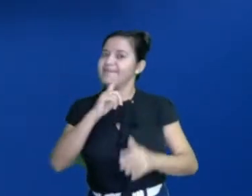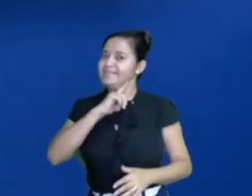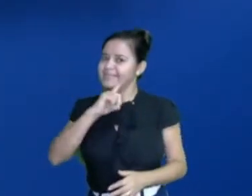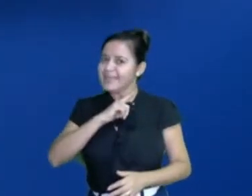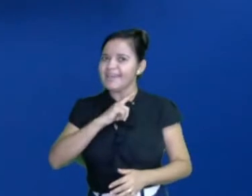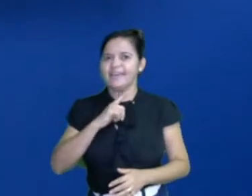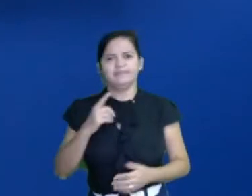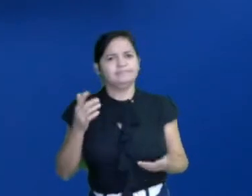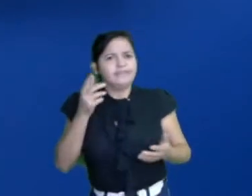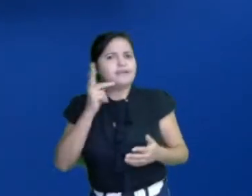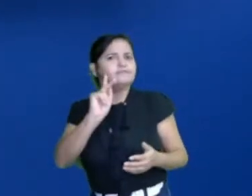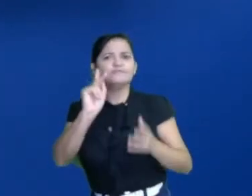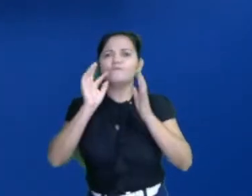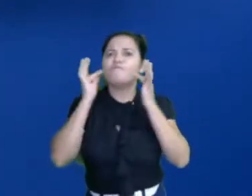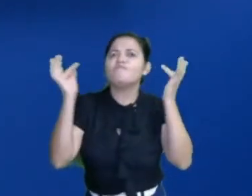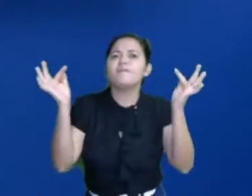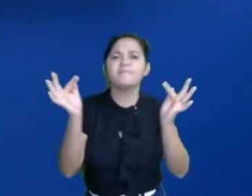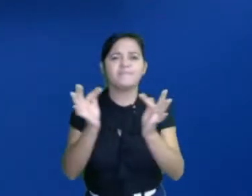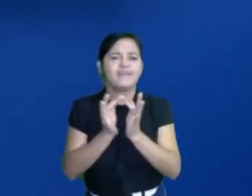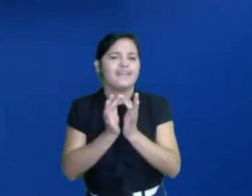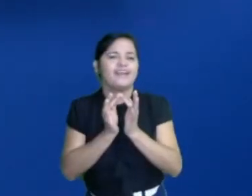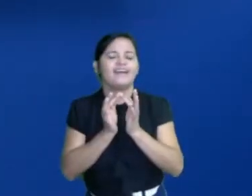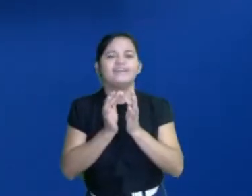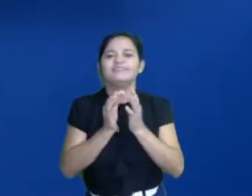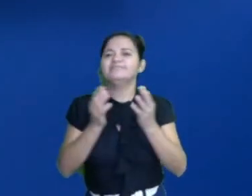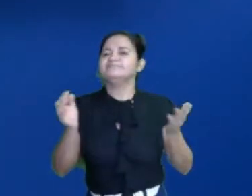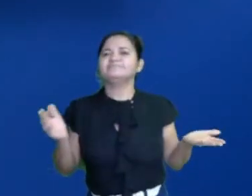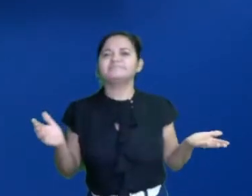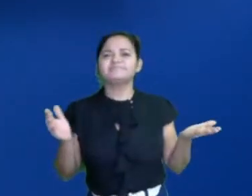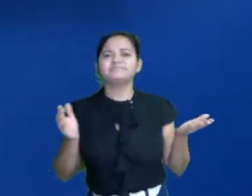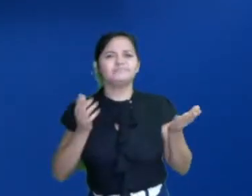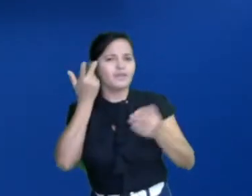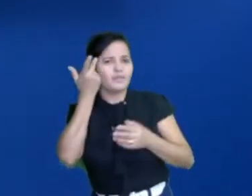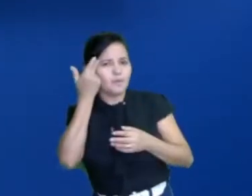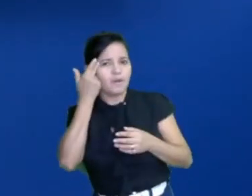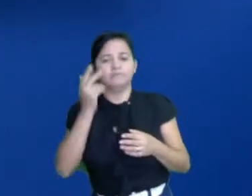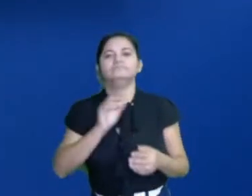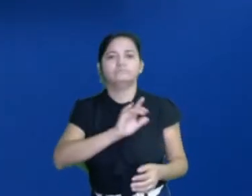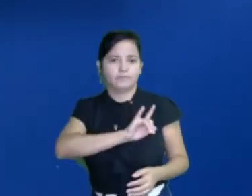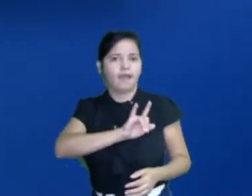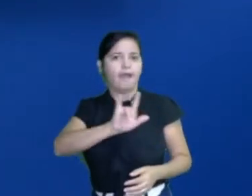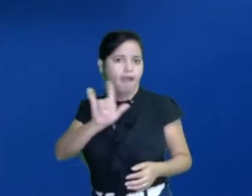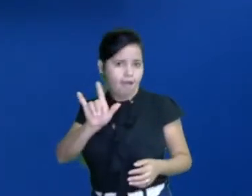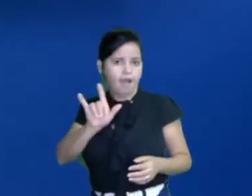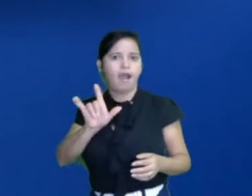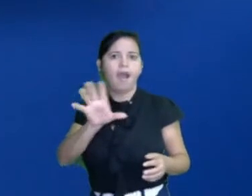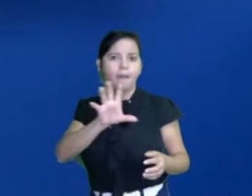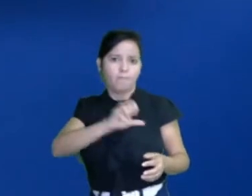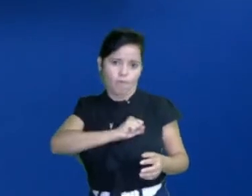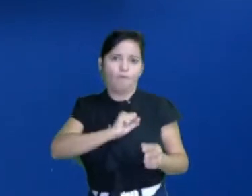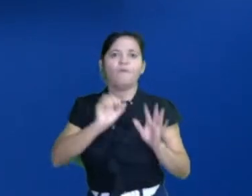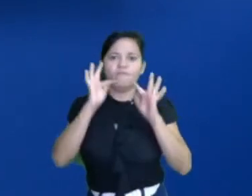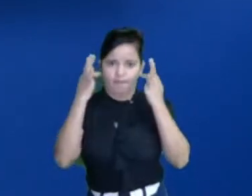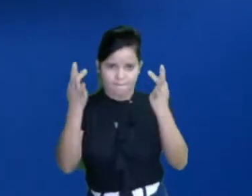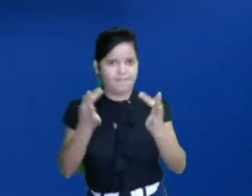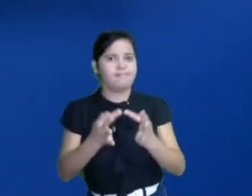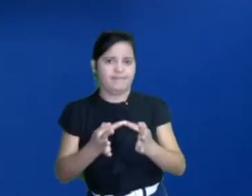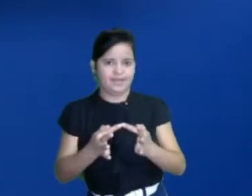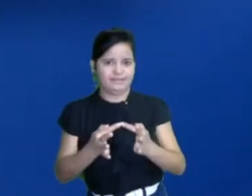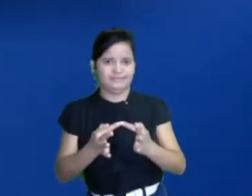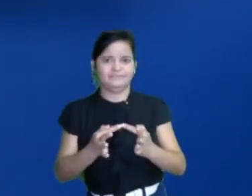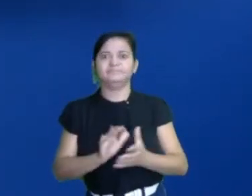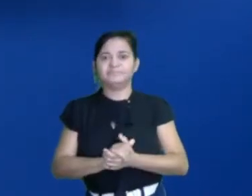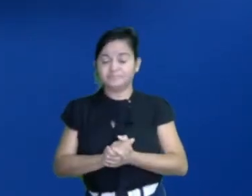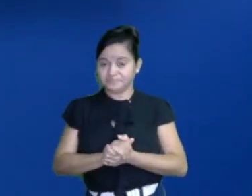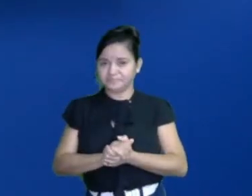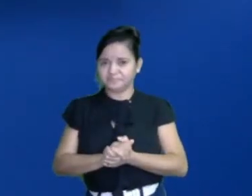mundo tem a sua família, do jeitinho que ela é. E a gente ama ela, do jeito que ela é. Não é